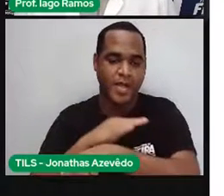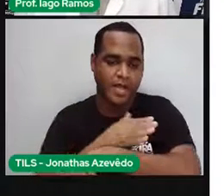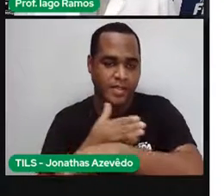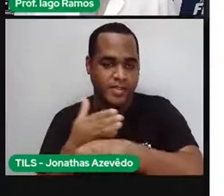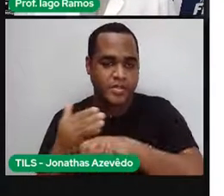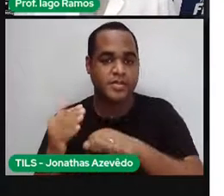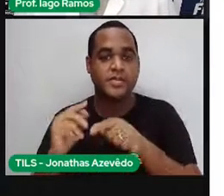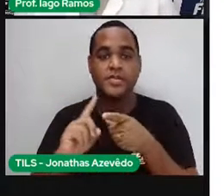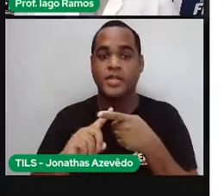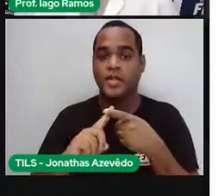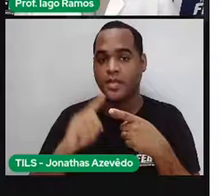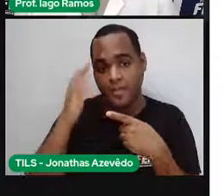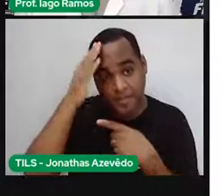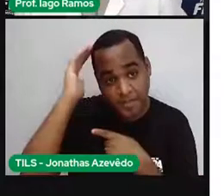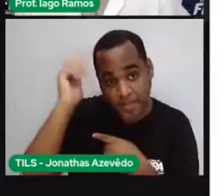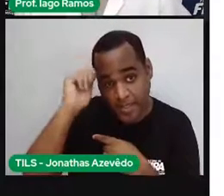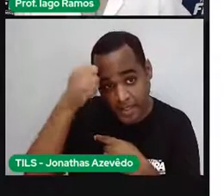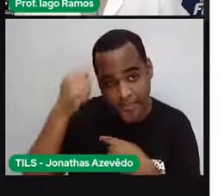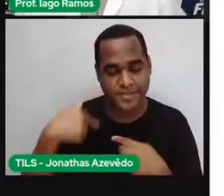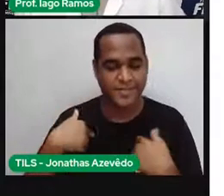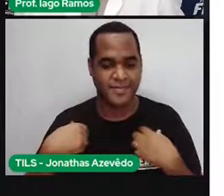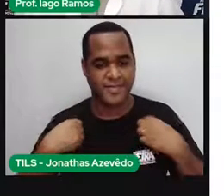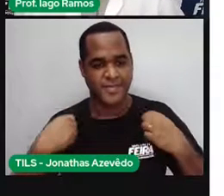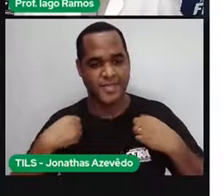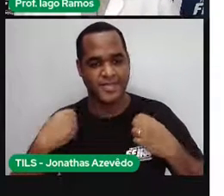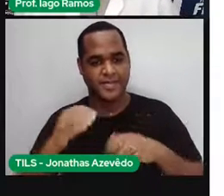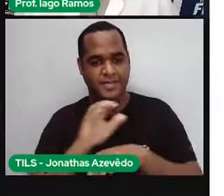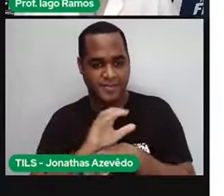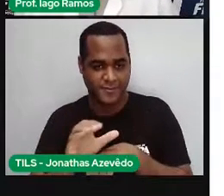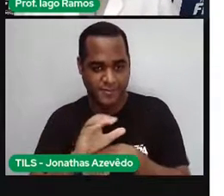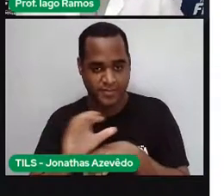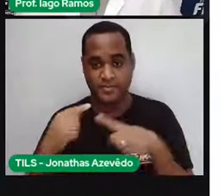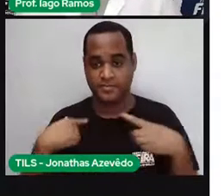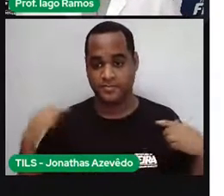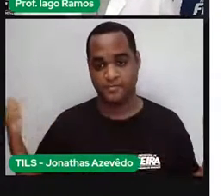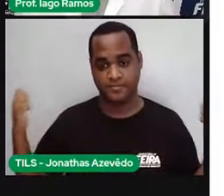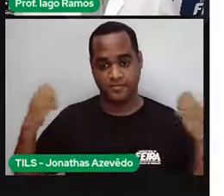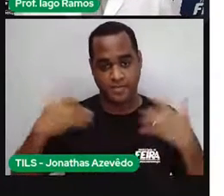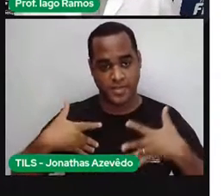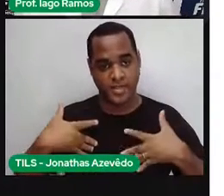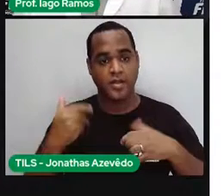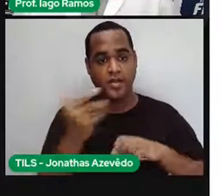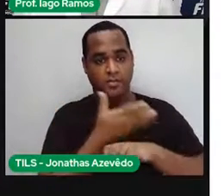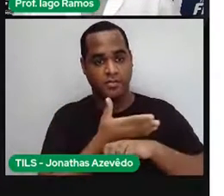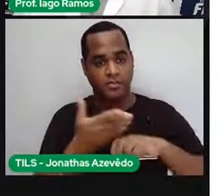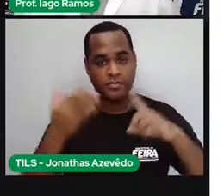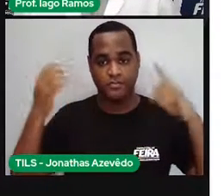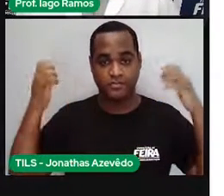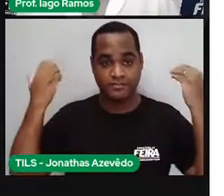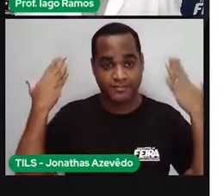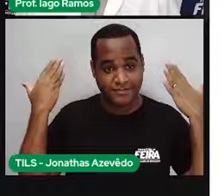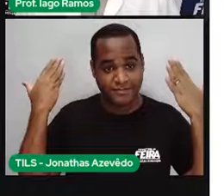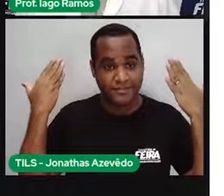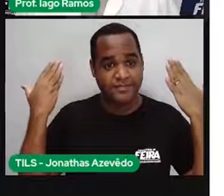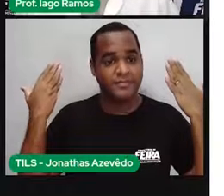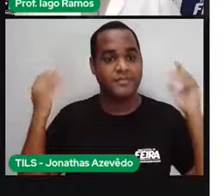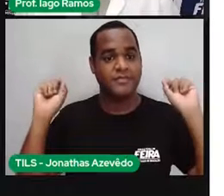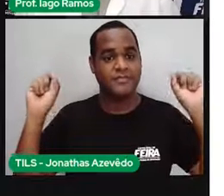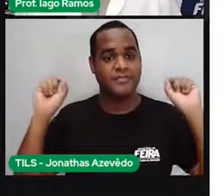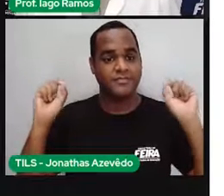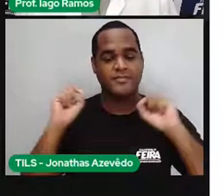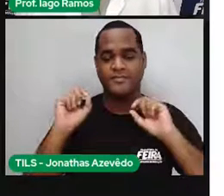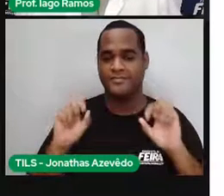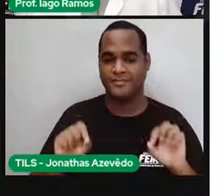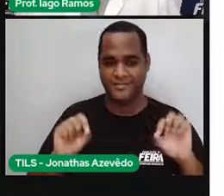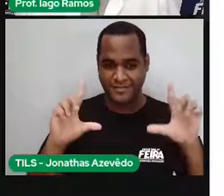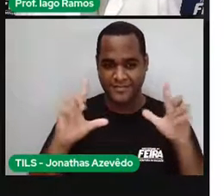vestido uma camisa cinza, por cima um jaleco branco, e atrás de mim, aqui, como sempre, é o cartaz